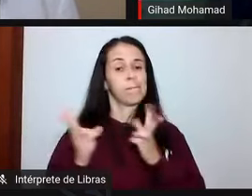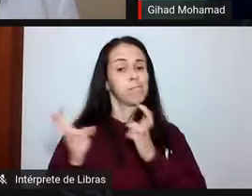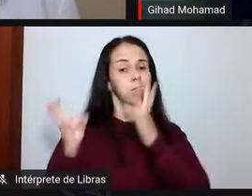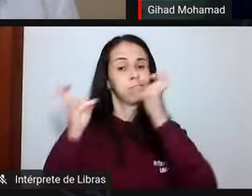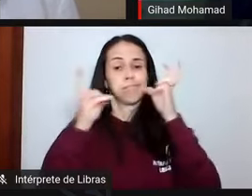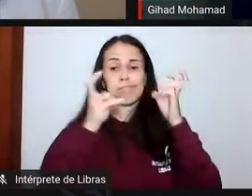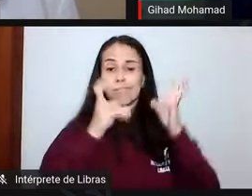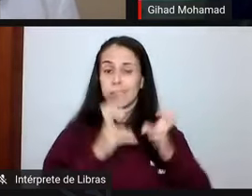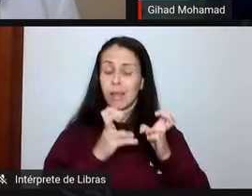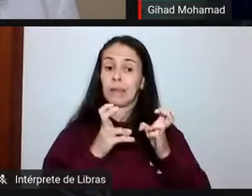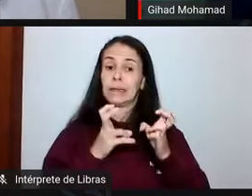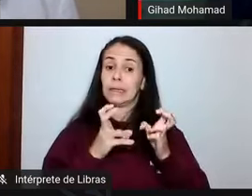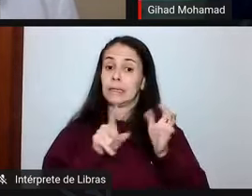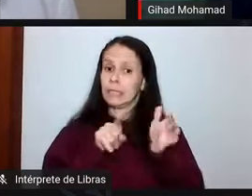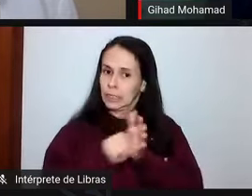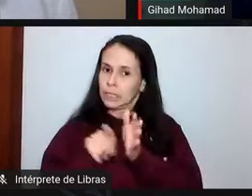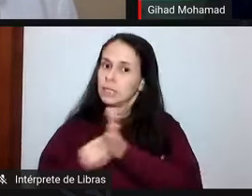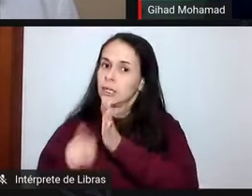perguntas